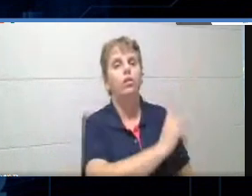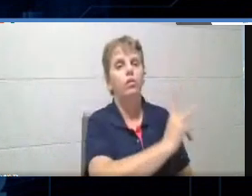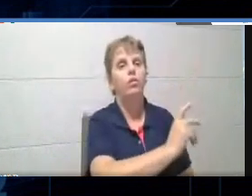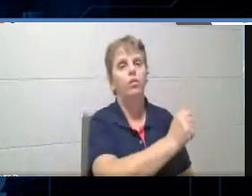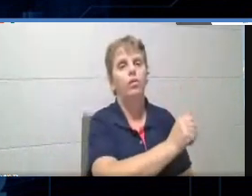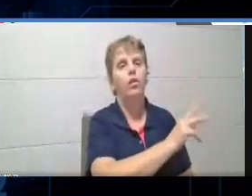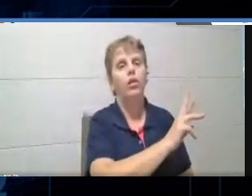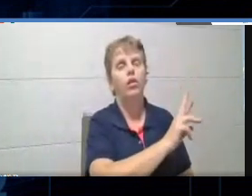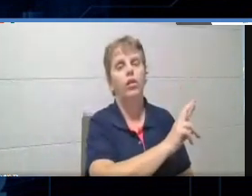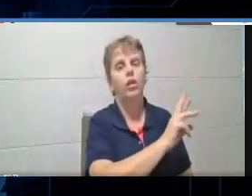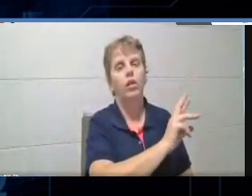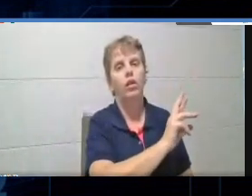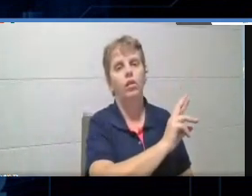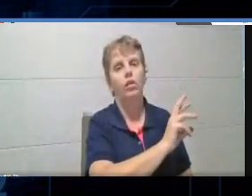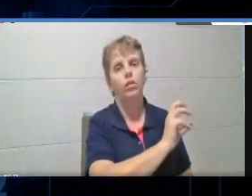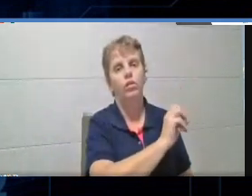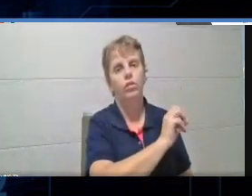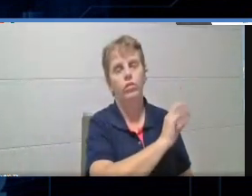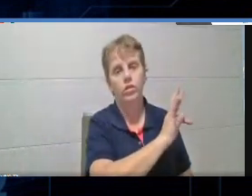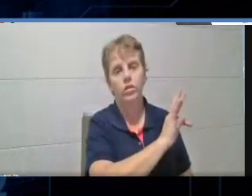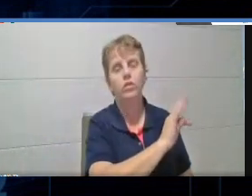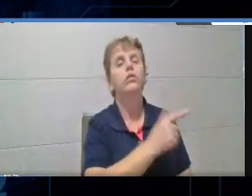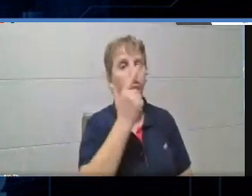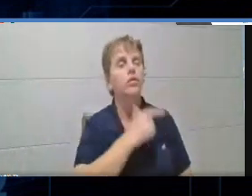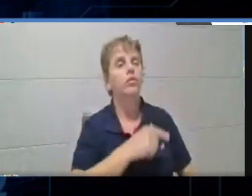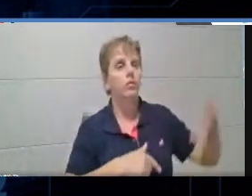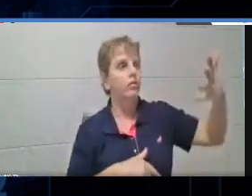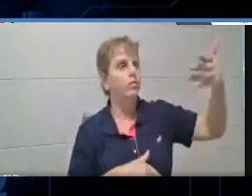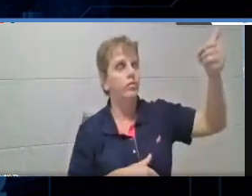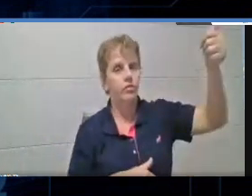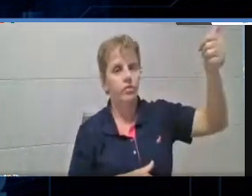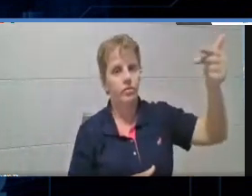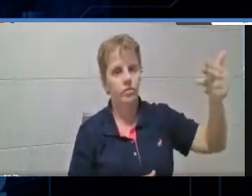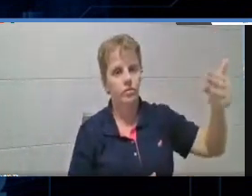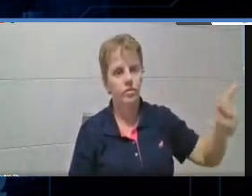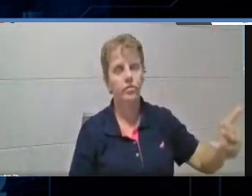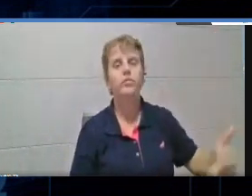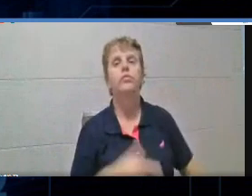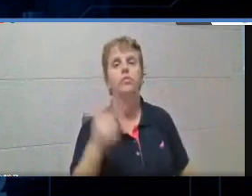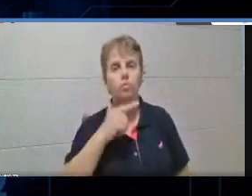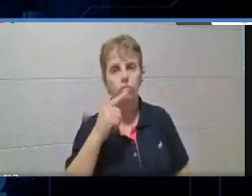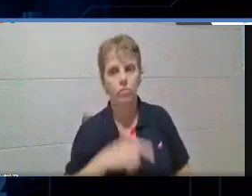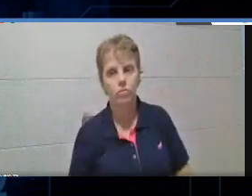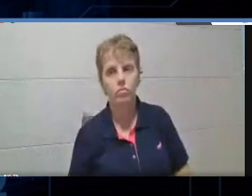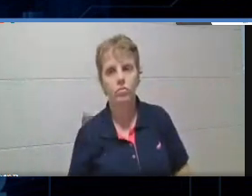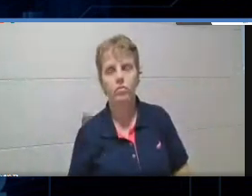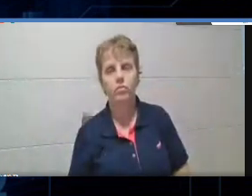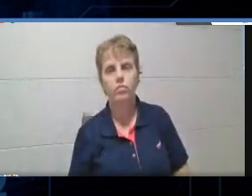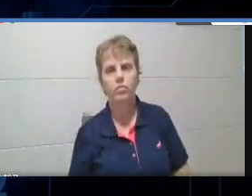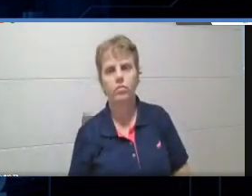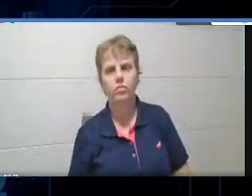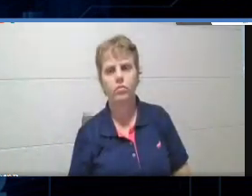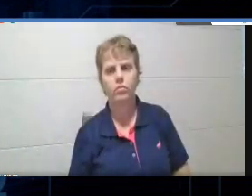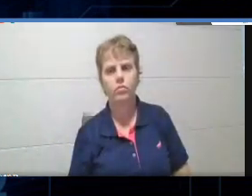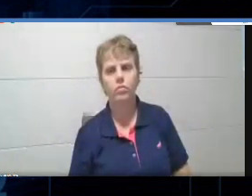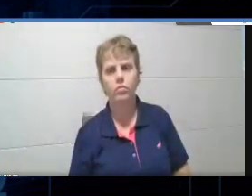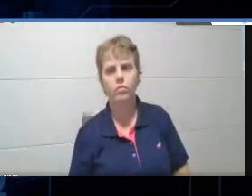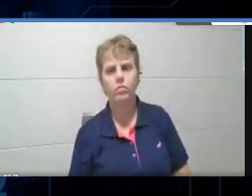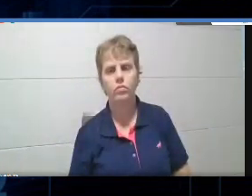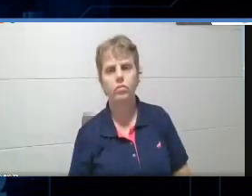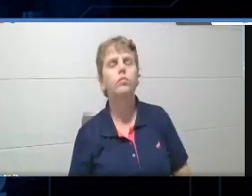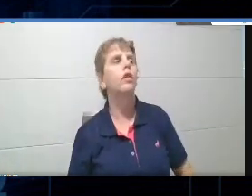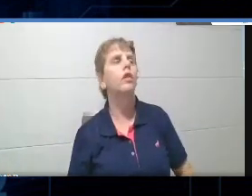vendo isso lá em Reports, tá bom? Quando você clica aqui, vamos lá, nós fizemos live agora, né? Então, aqui eu tenho